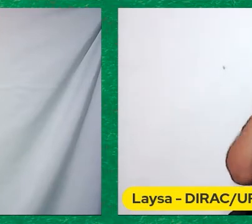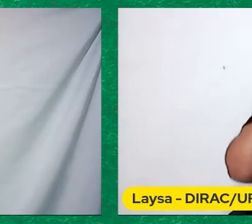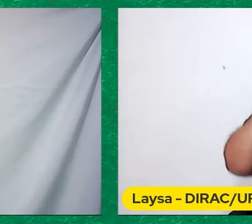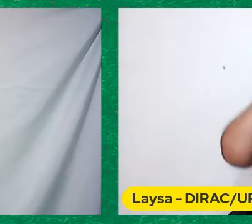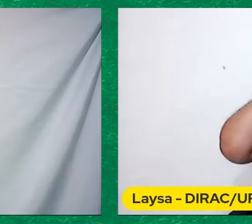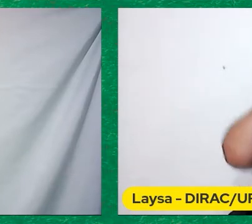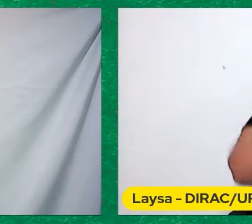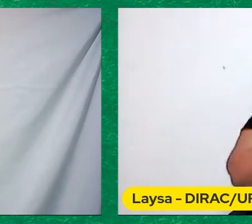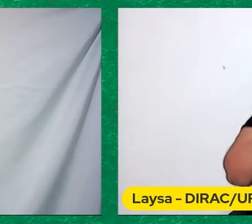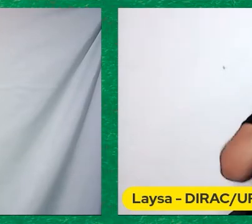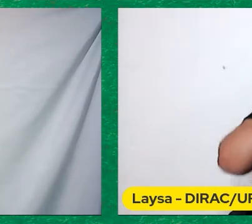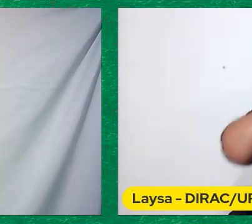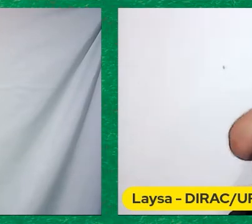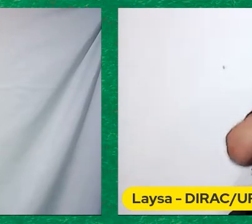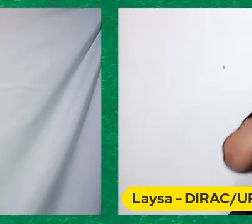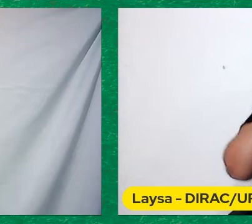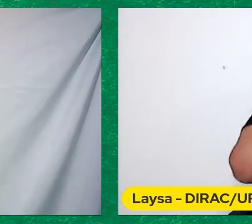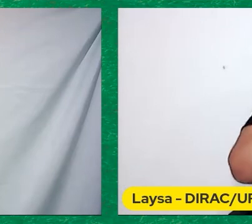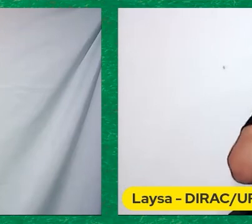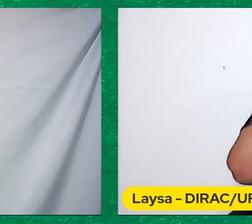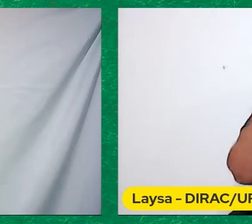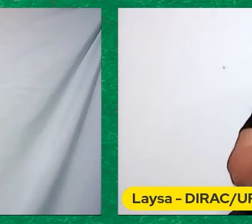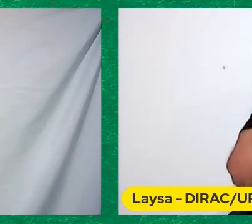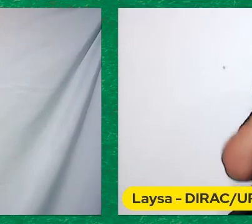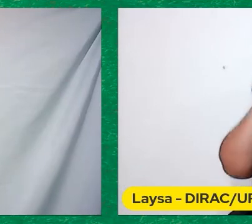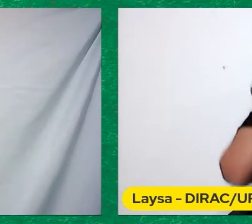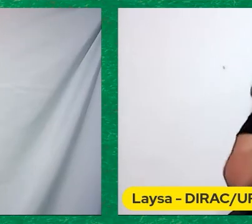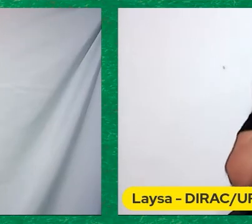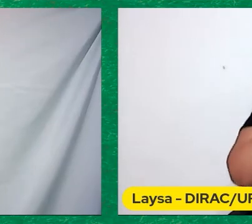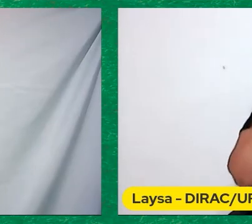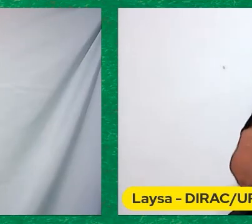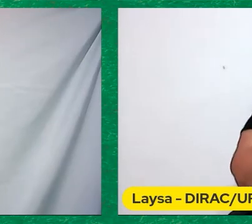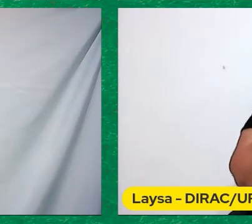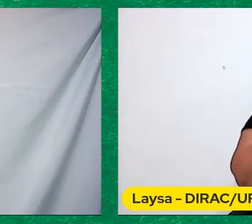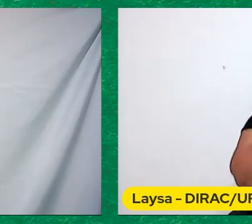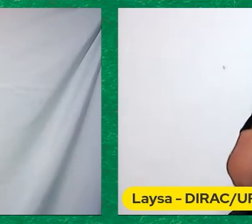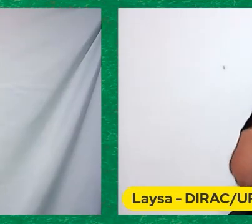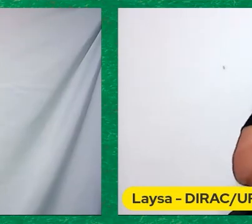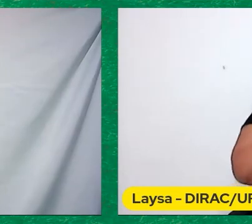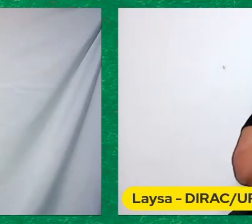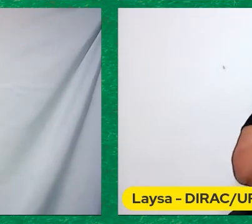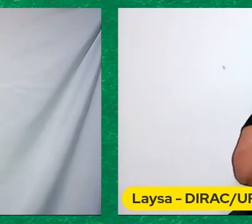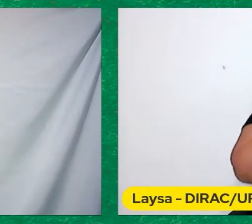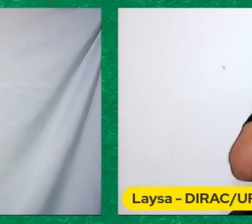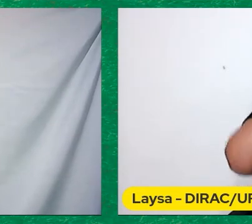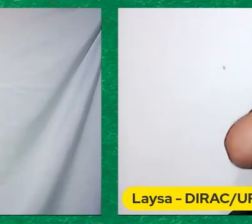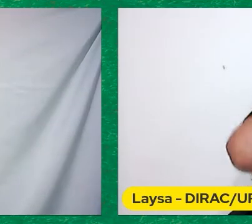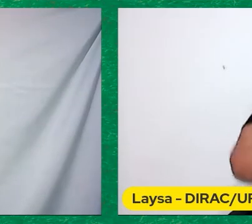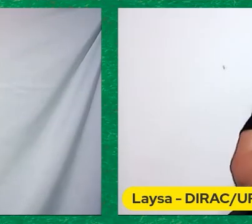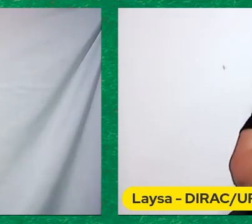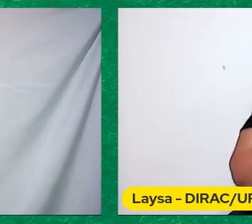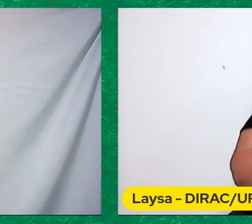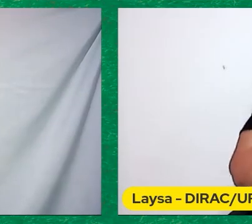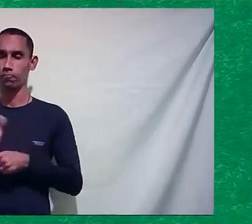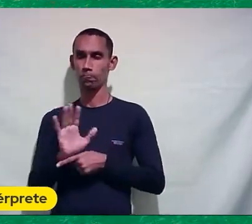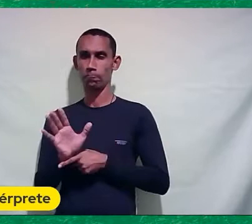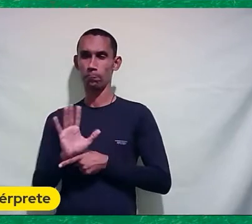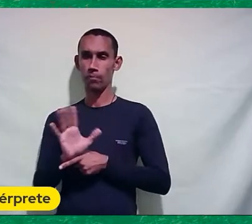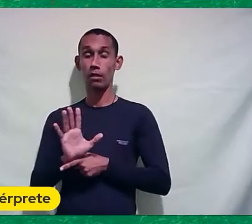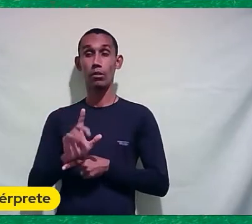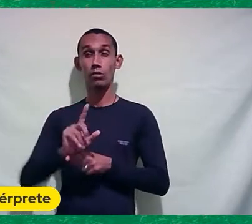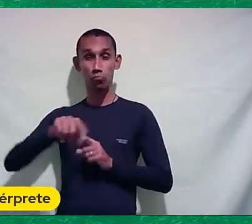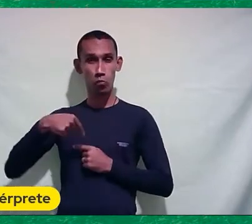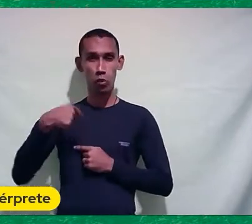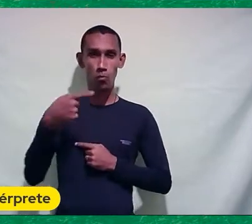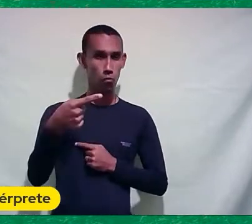Que era o mundo O que tinha que ser O que poderia ser Ele jogou em cima desse filme E depois dos